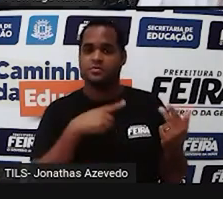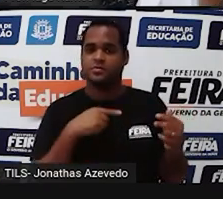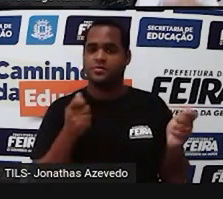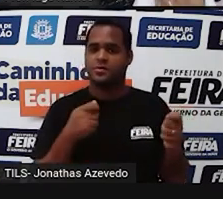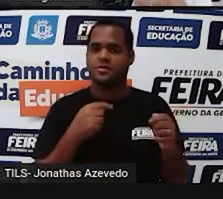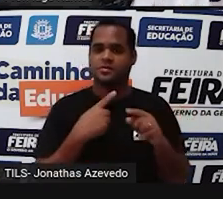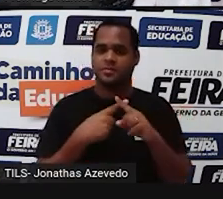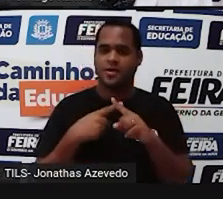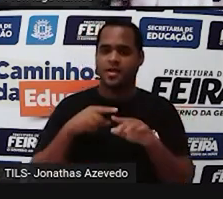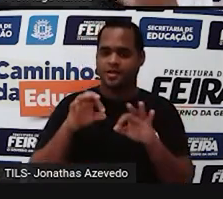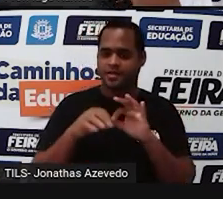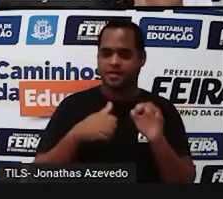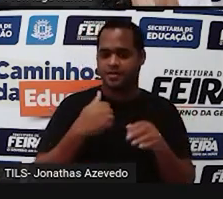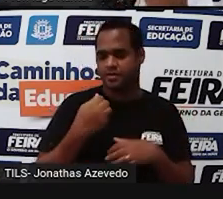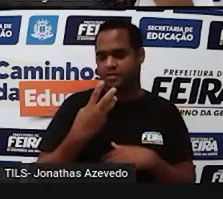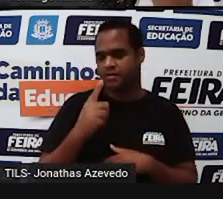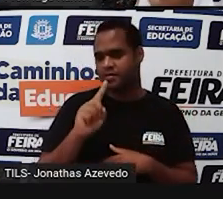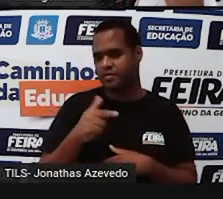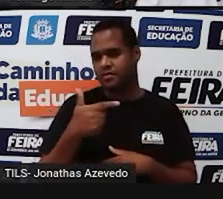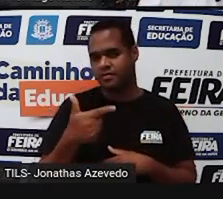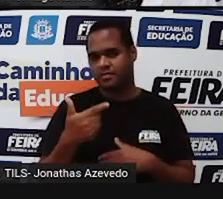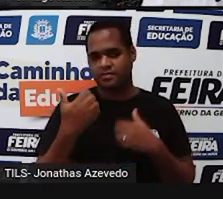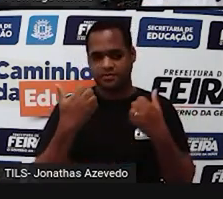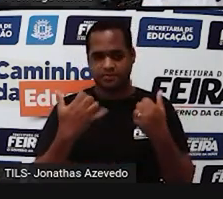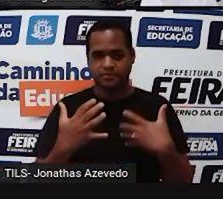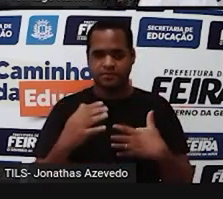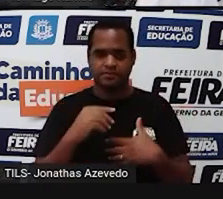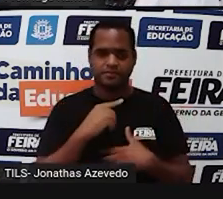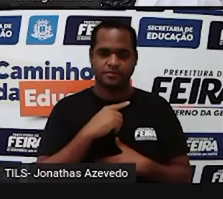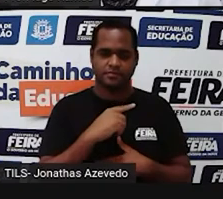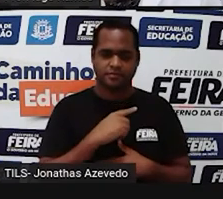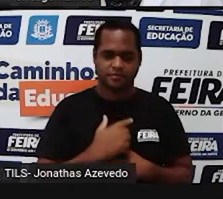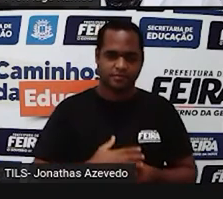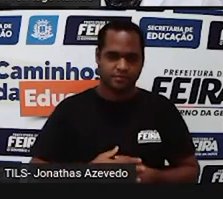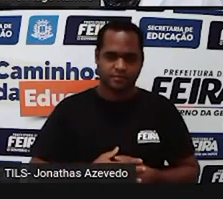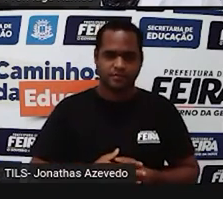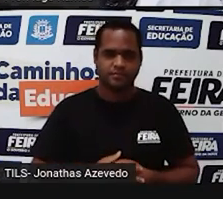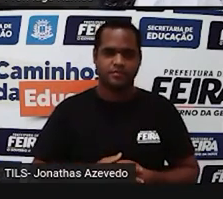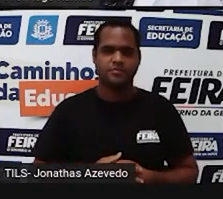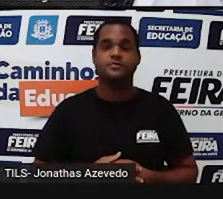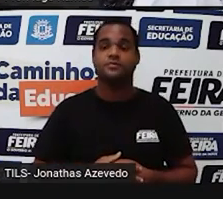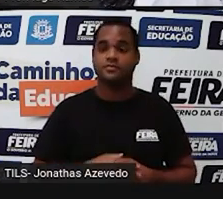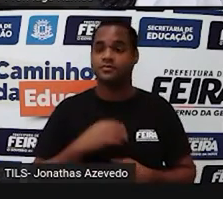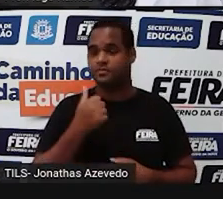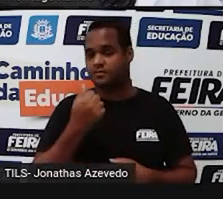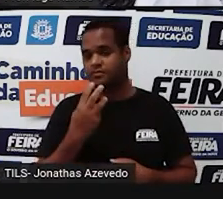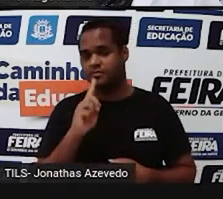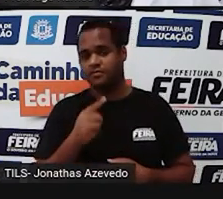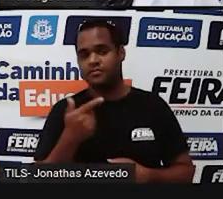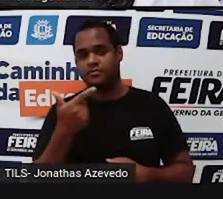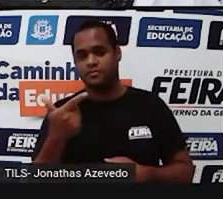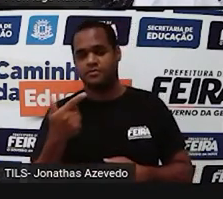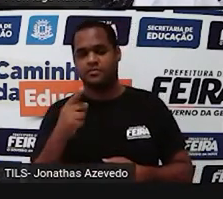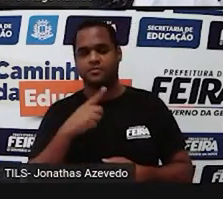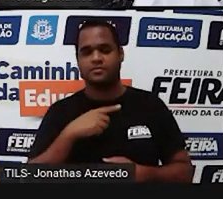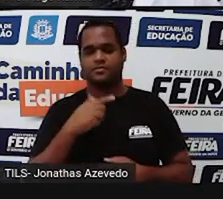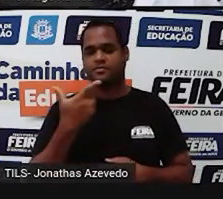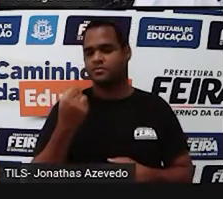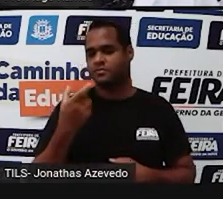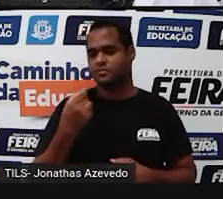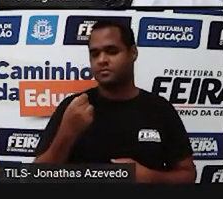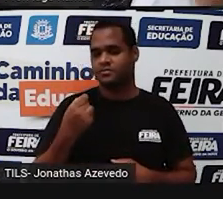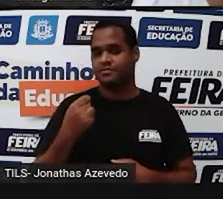no 13,2 esse 2 é 2 décimos e no 13,20 o 20 é 20 centésimos.